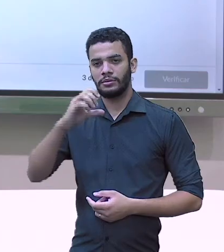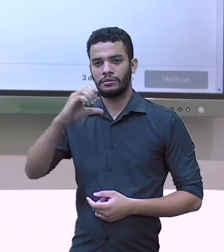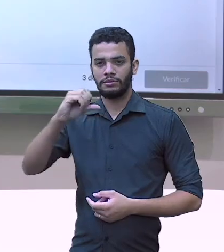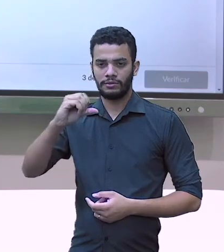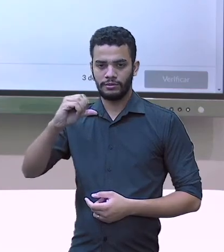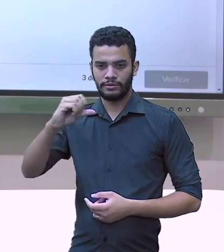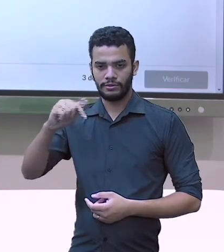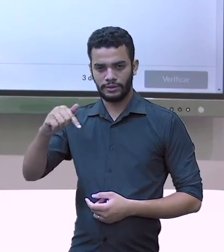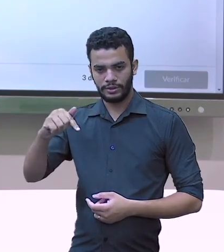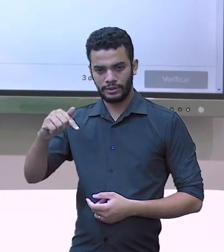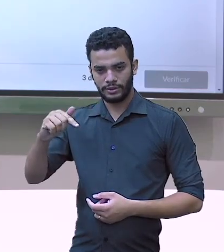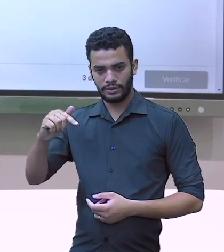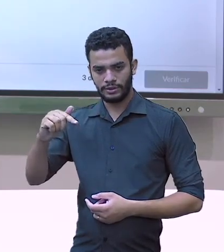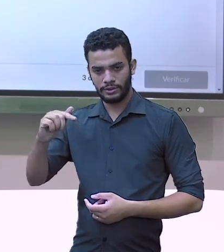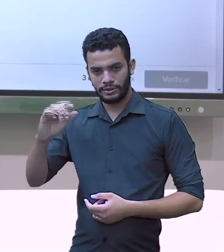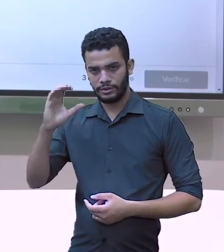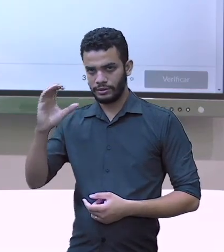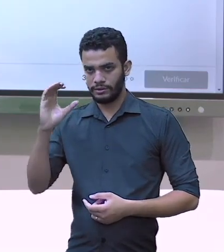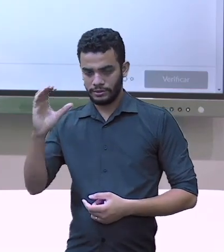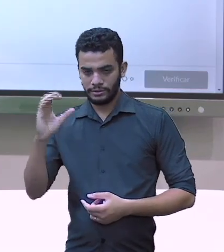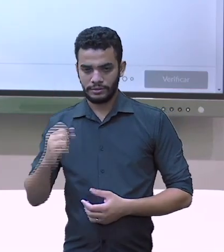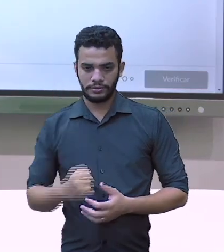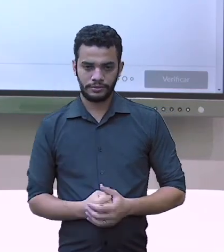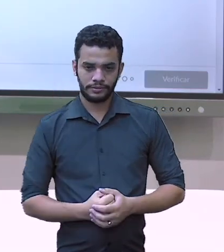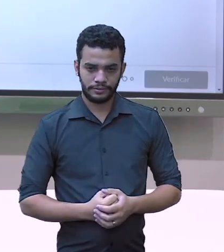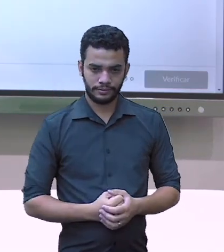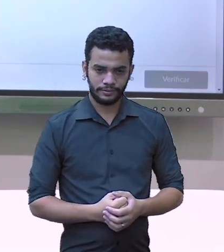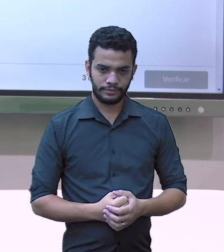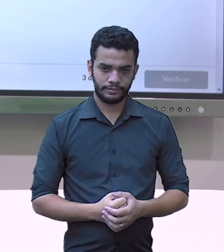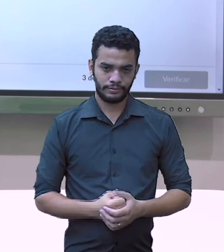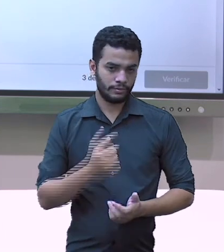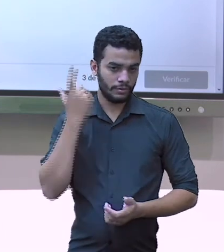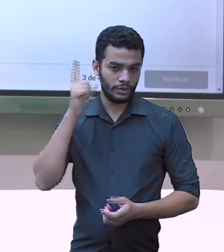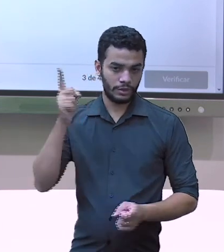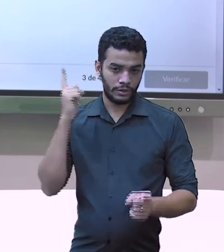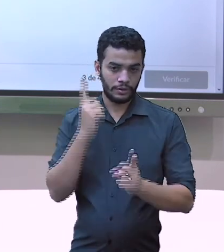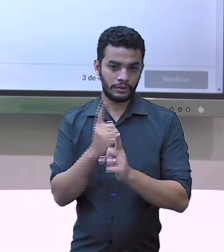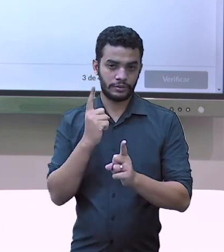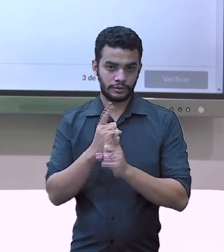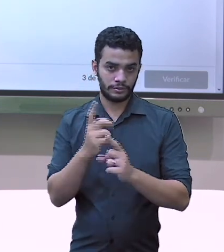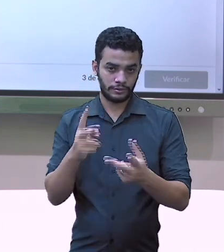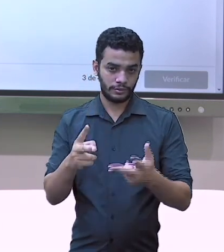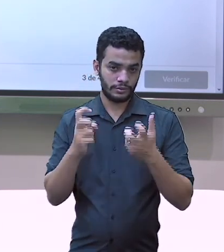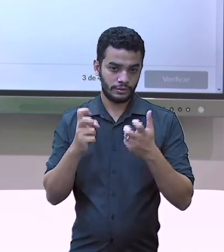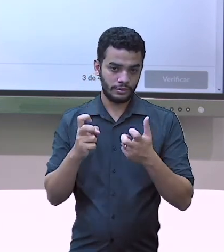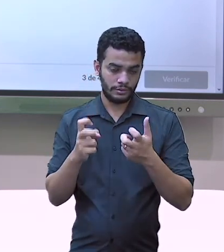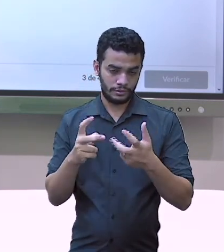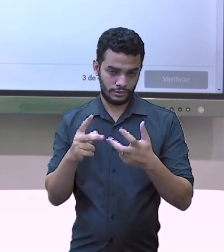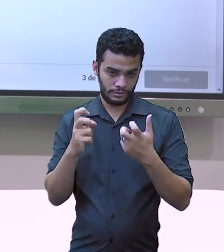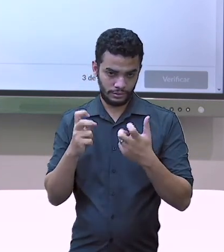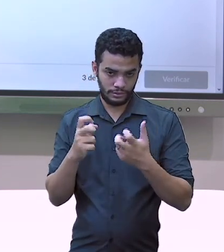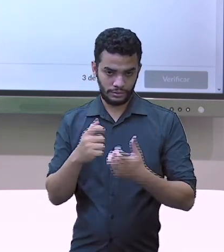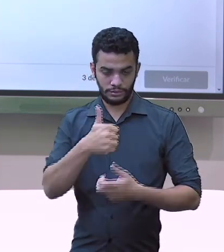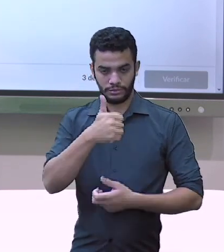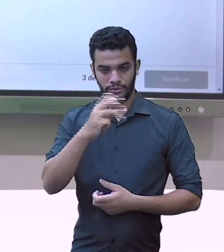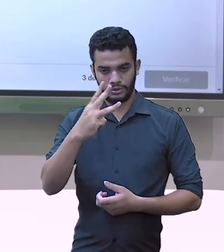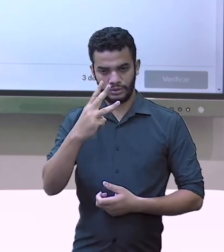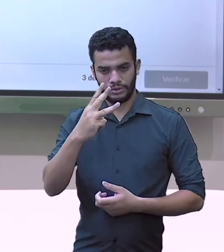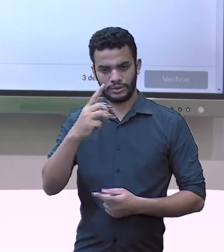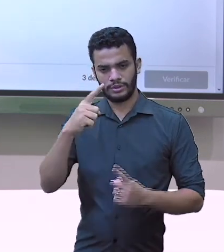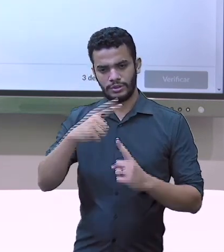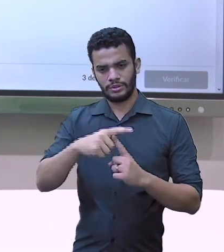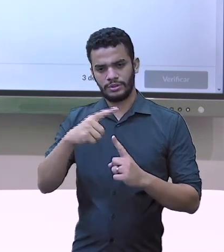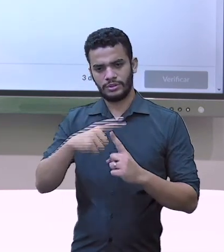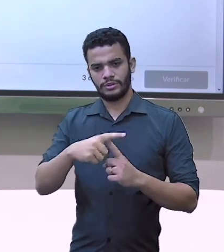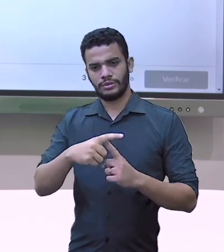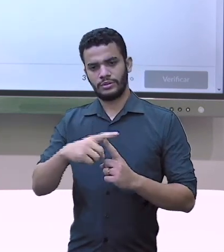Olha, eu encontrei o resultado, né? 3 inteiros e 97 centésimos. Mas eu quero mostrar uma coisa